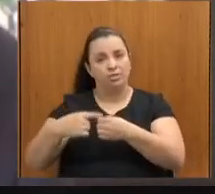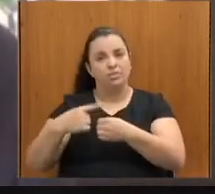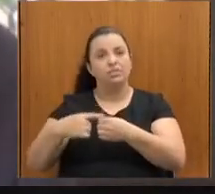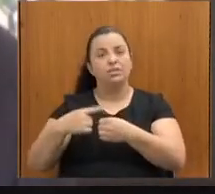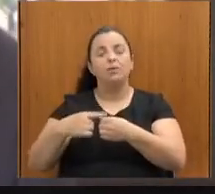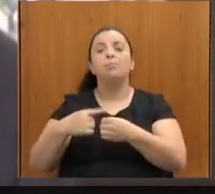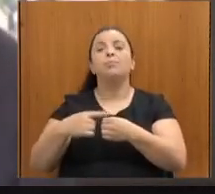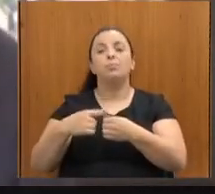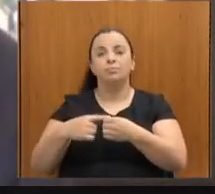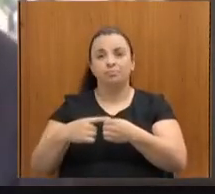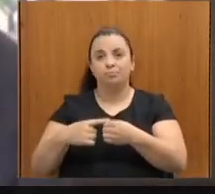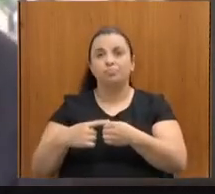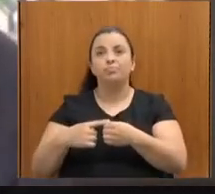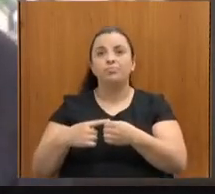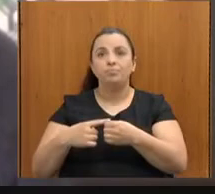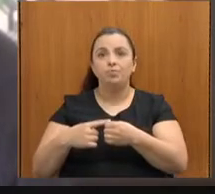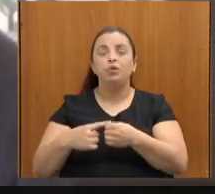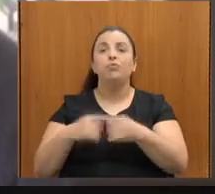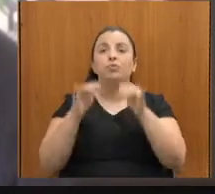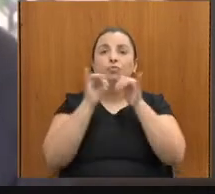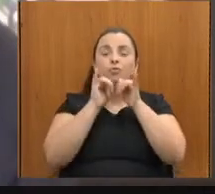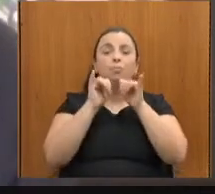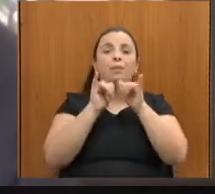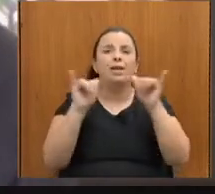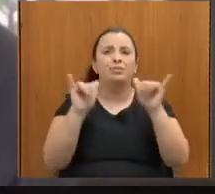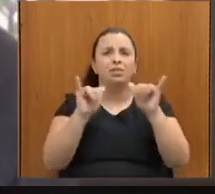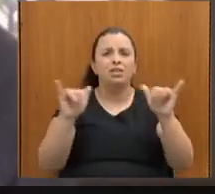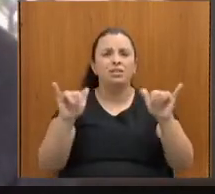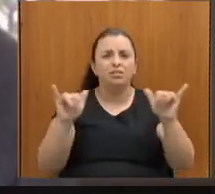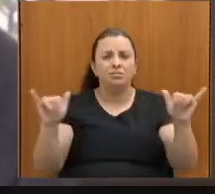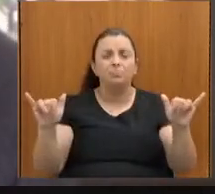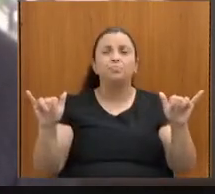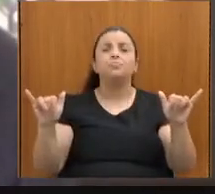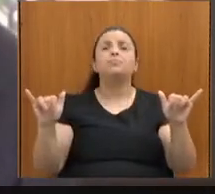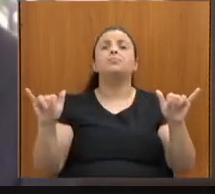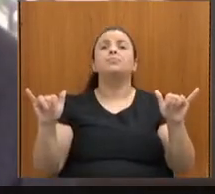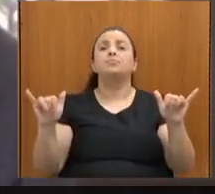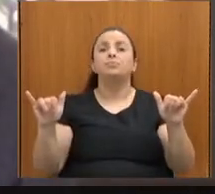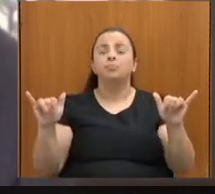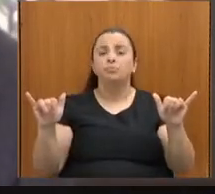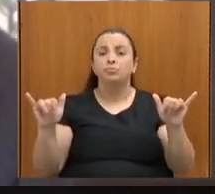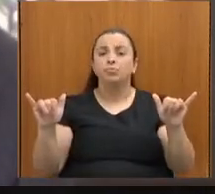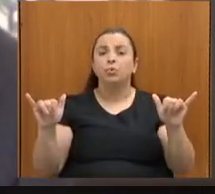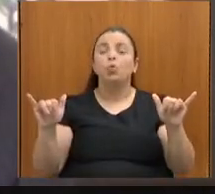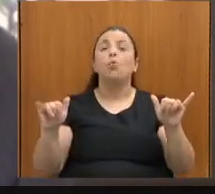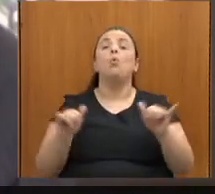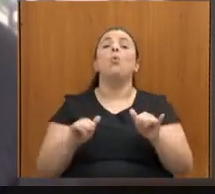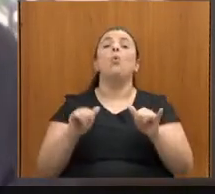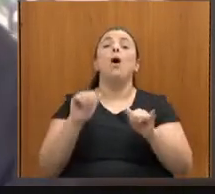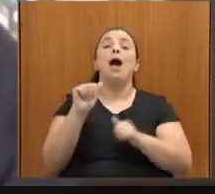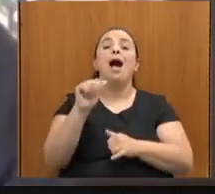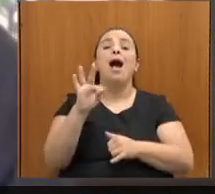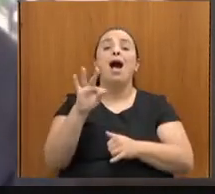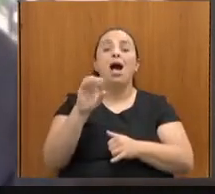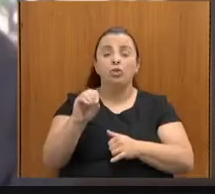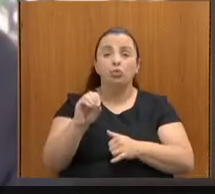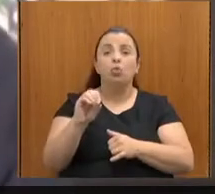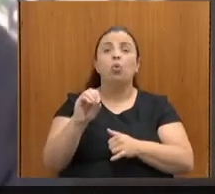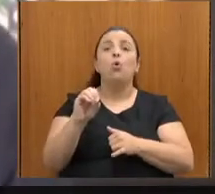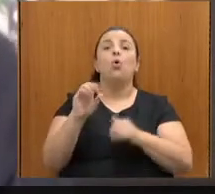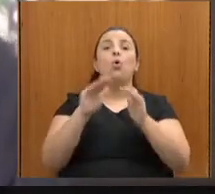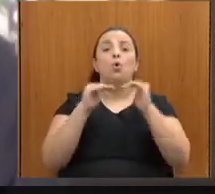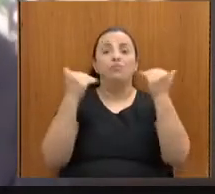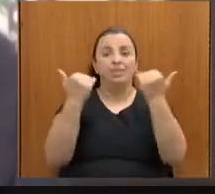Horizonte. Então, agora está oficializado pelo dono do município. O Ato Conferencial é uma atividade que